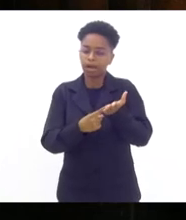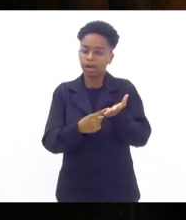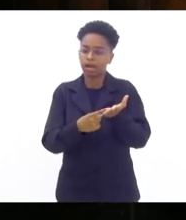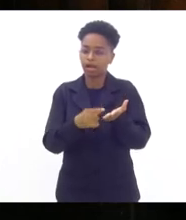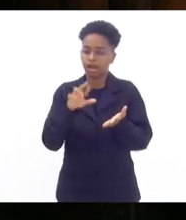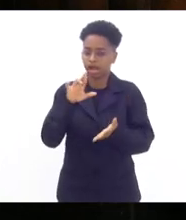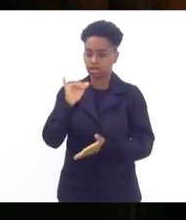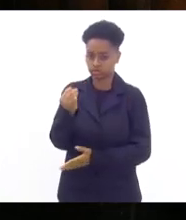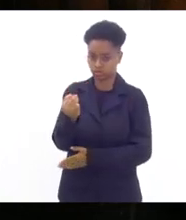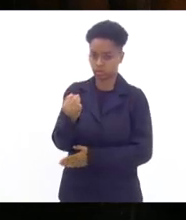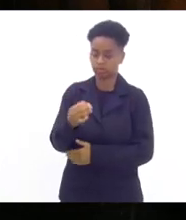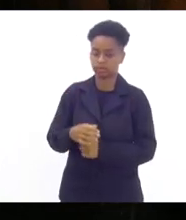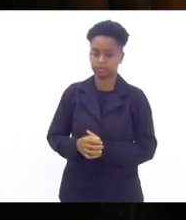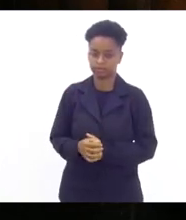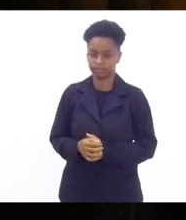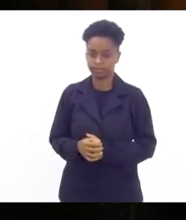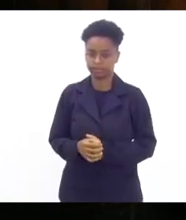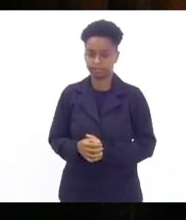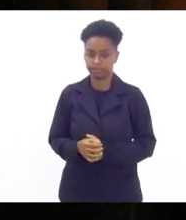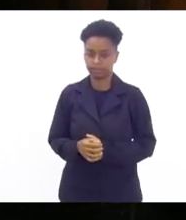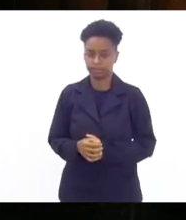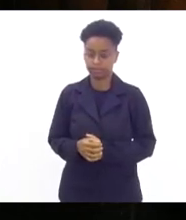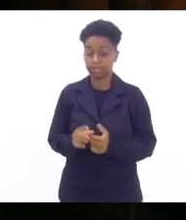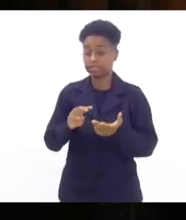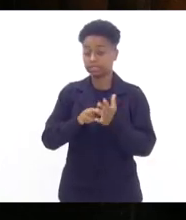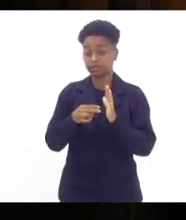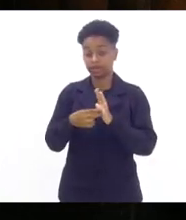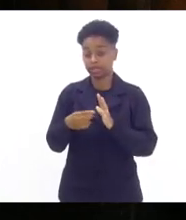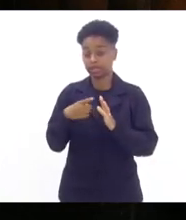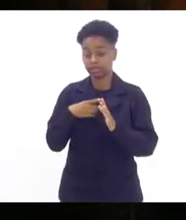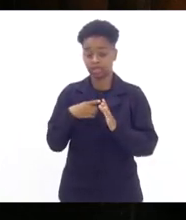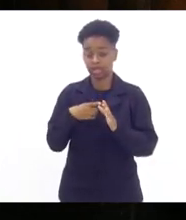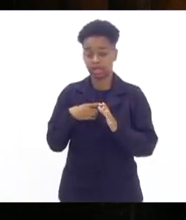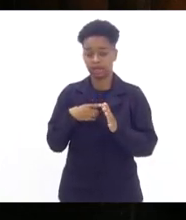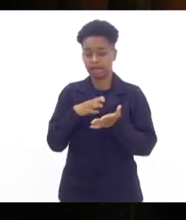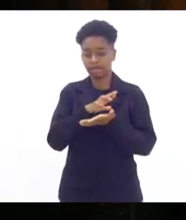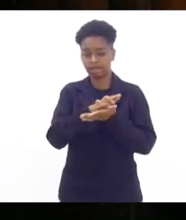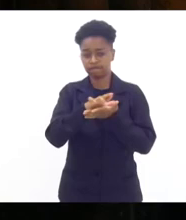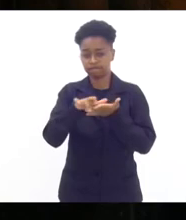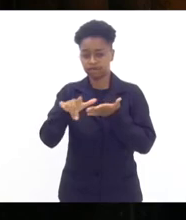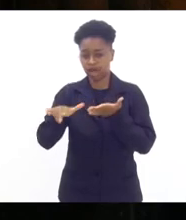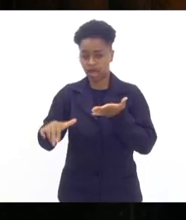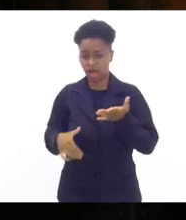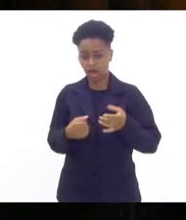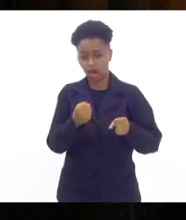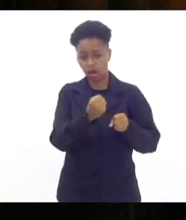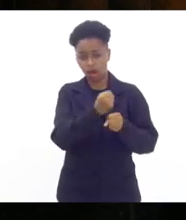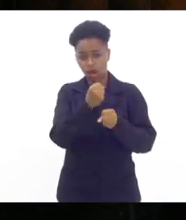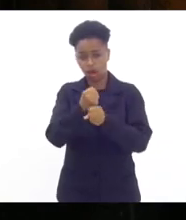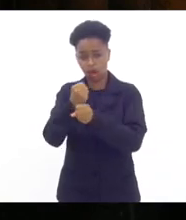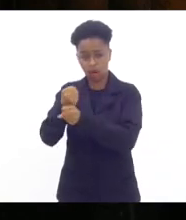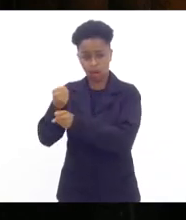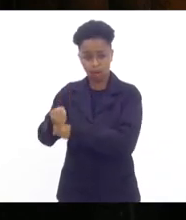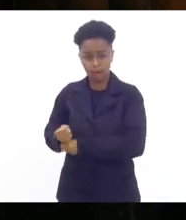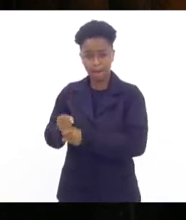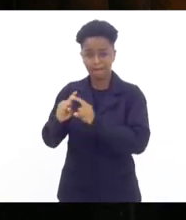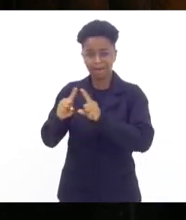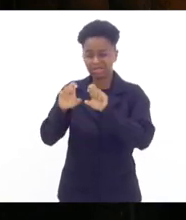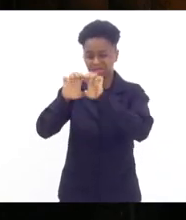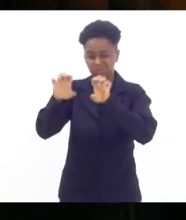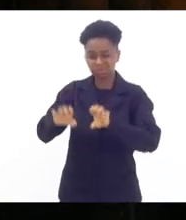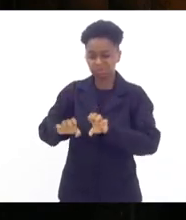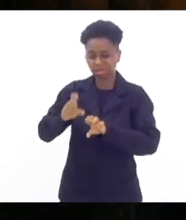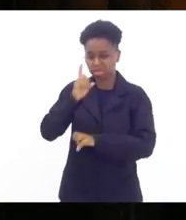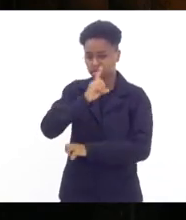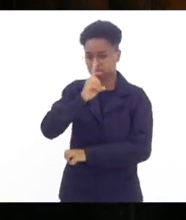que tinha um conjunto de obras que não tinha nada de estruturante